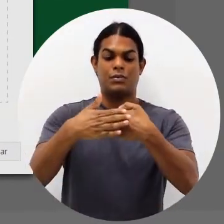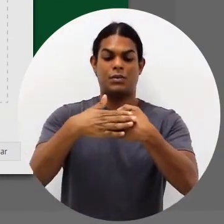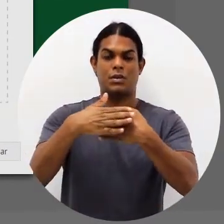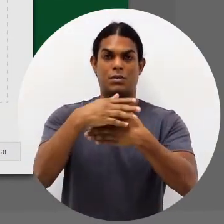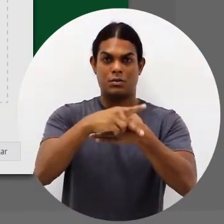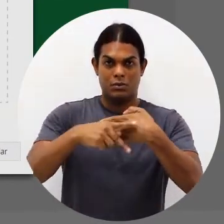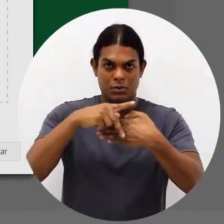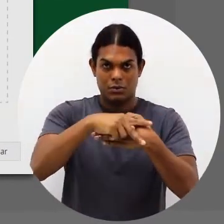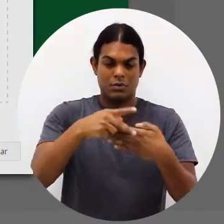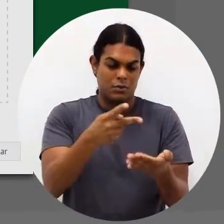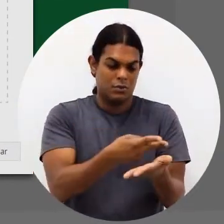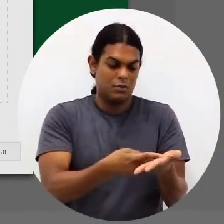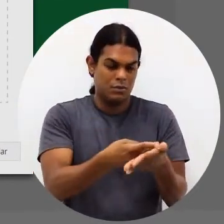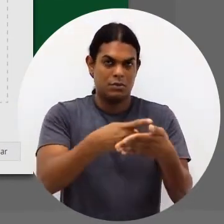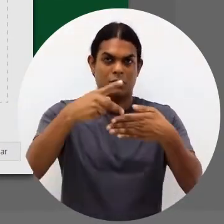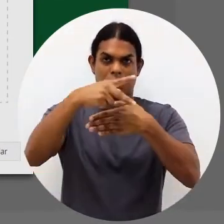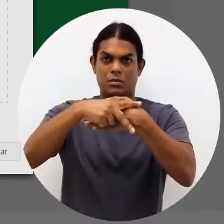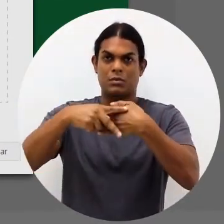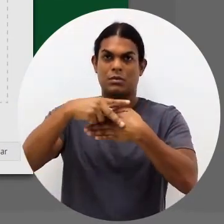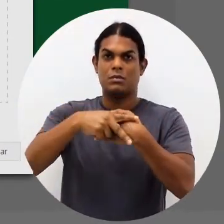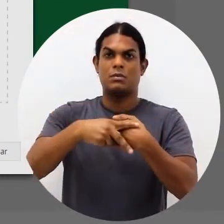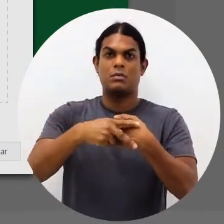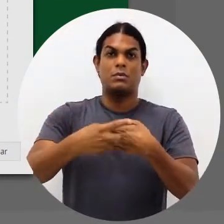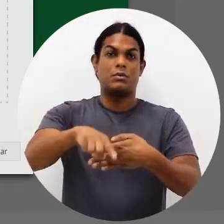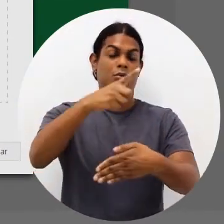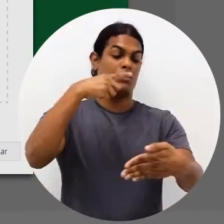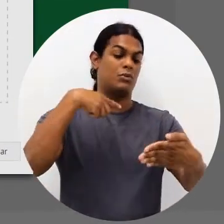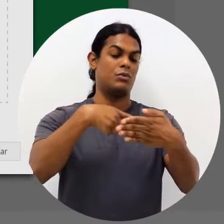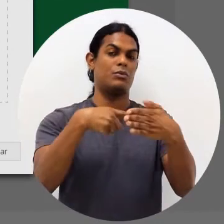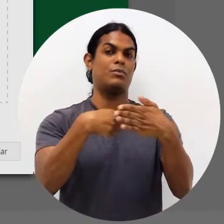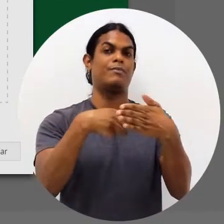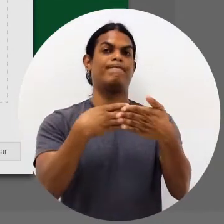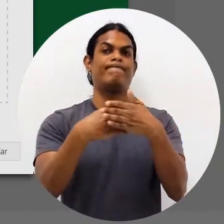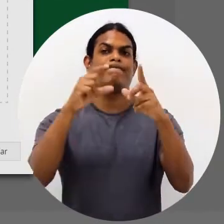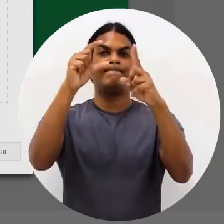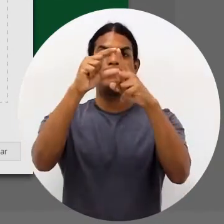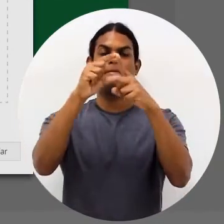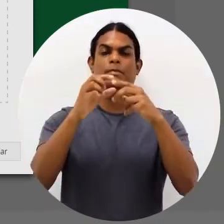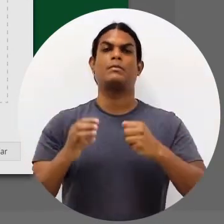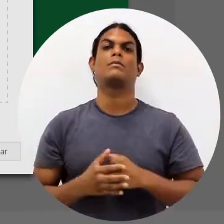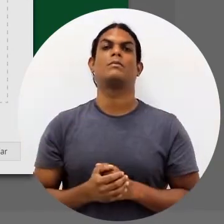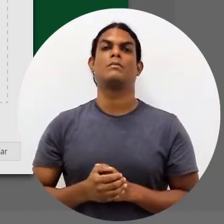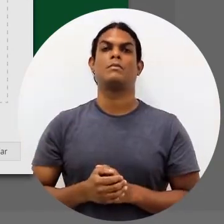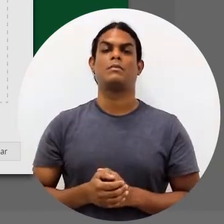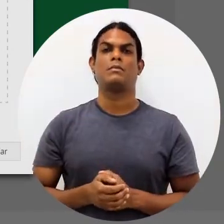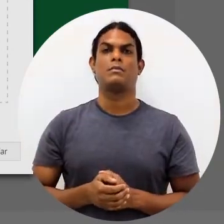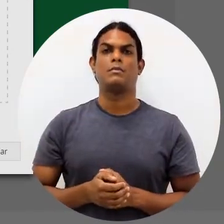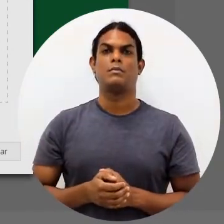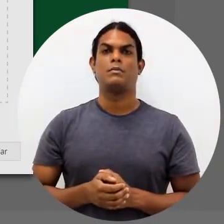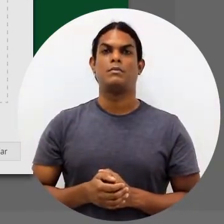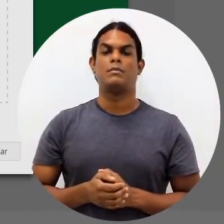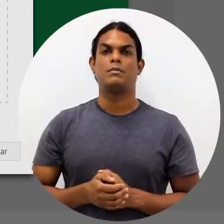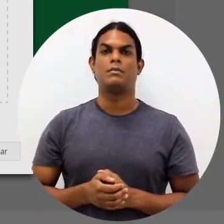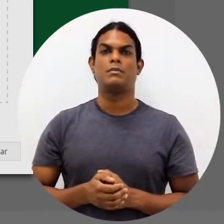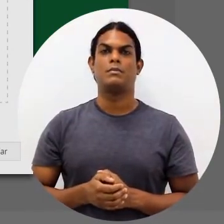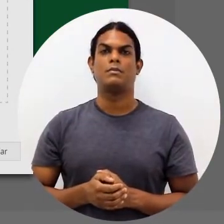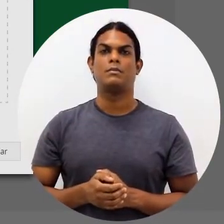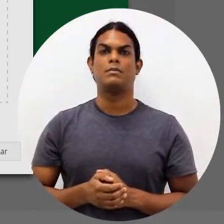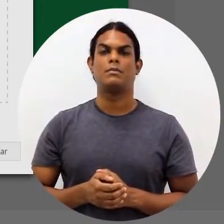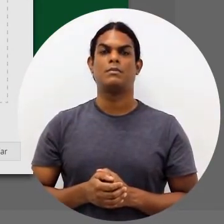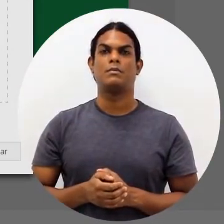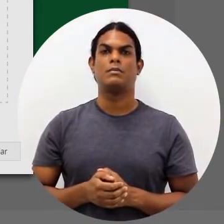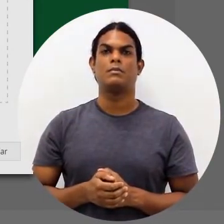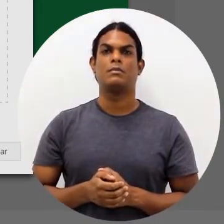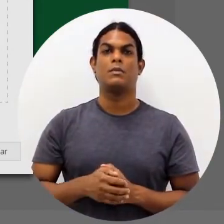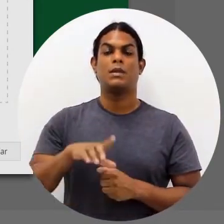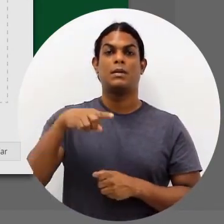e do outro vai estar a palavra. Então, a gente coloca essa imagem e em seguida coloca a palavra